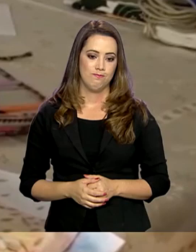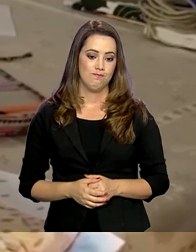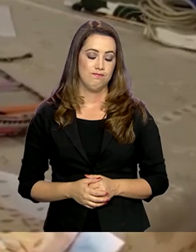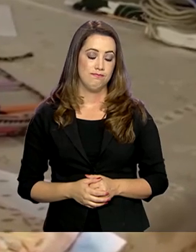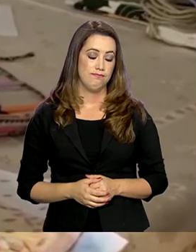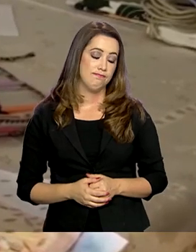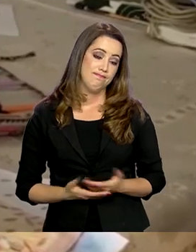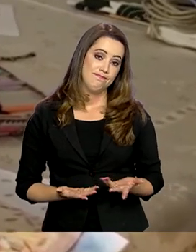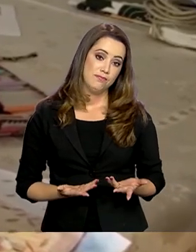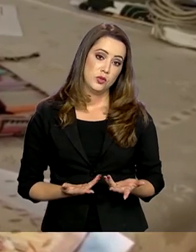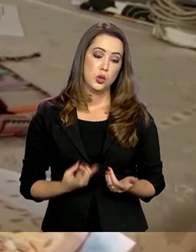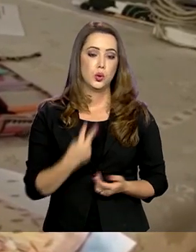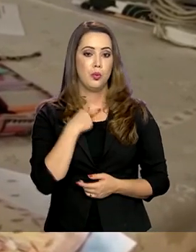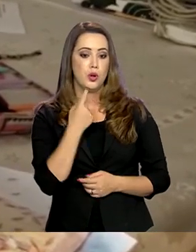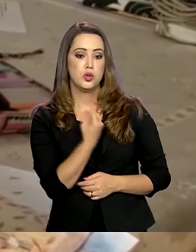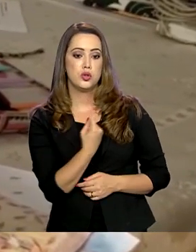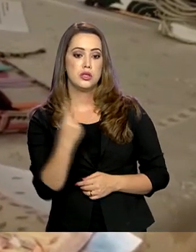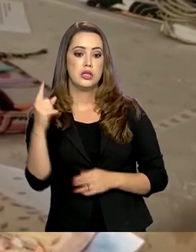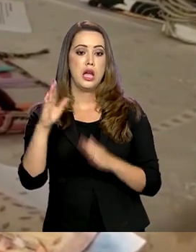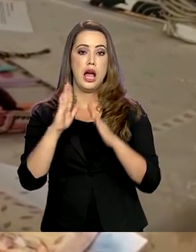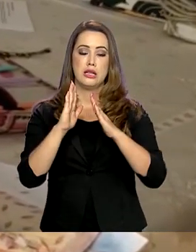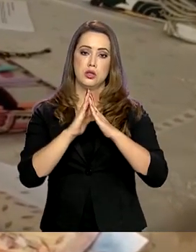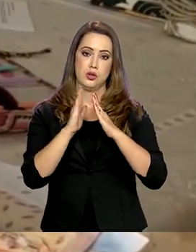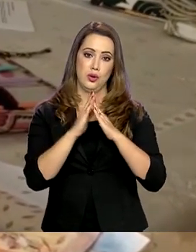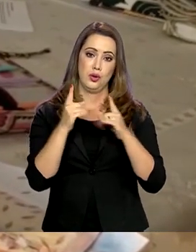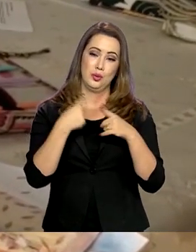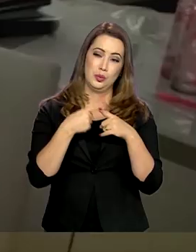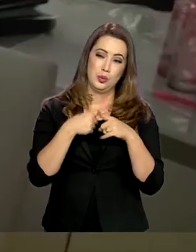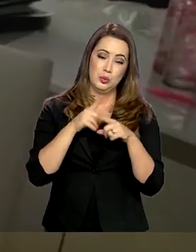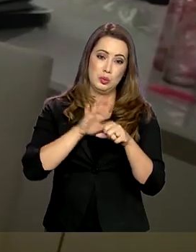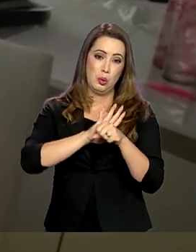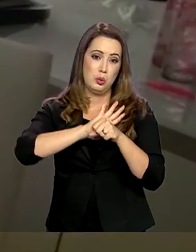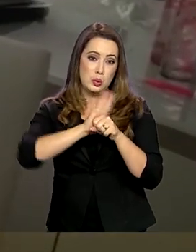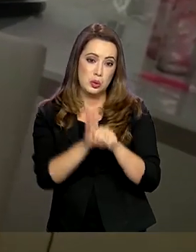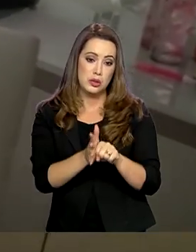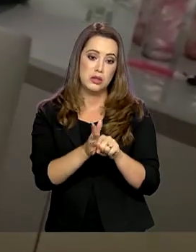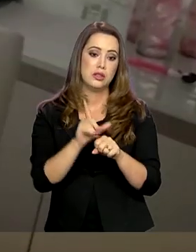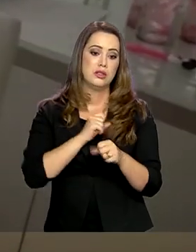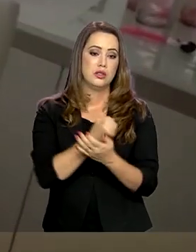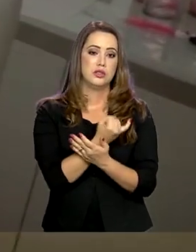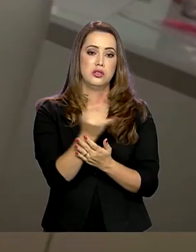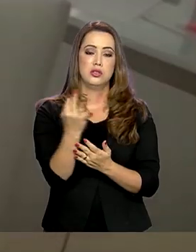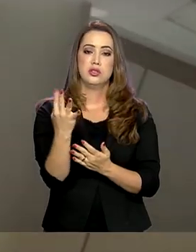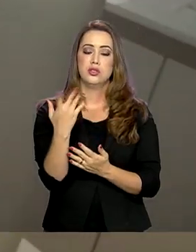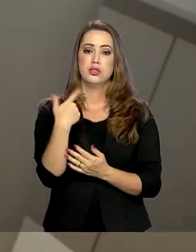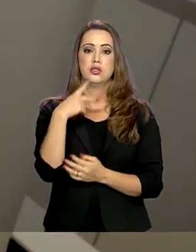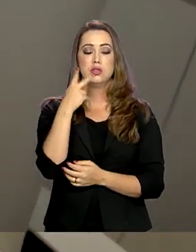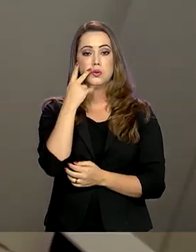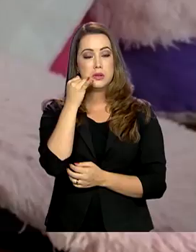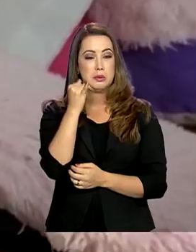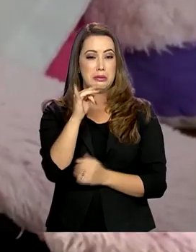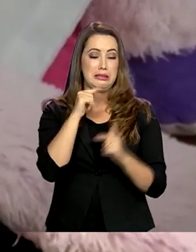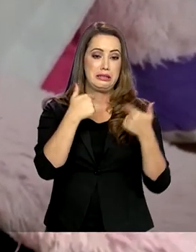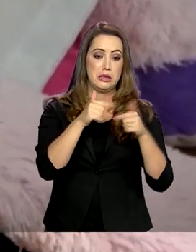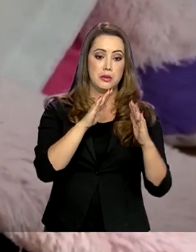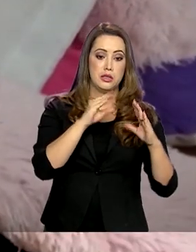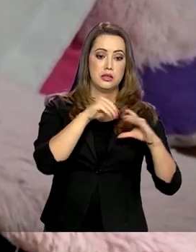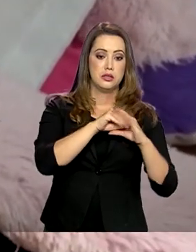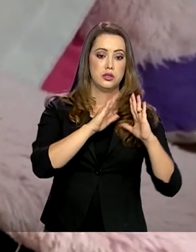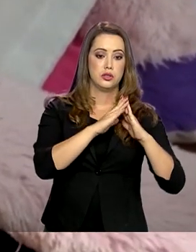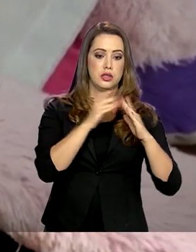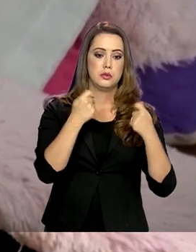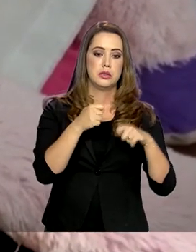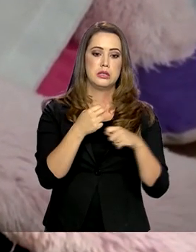Sem poder ir à escola por causa do novo coronavírus e com muitos pais tendo que trabalhar em casa, é preciso